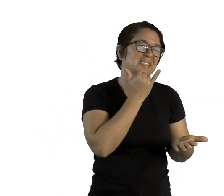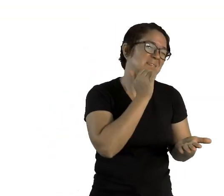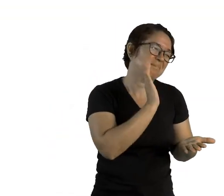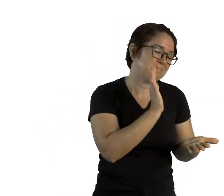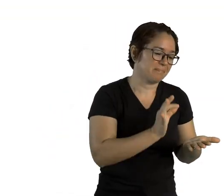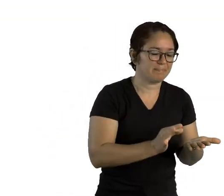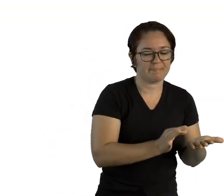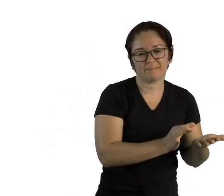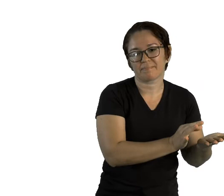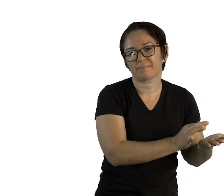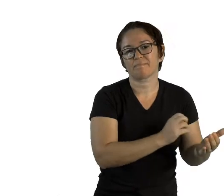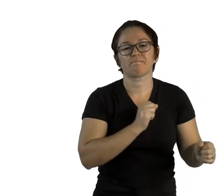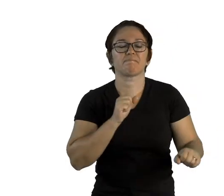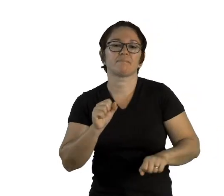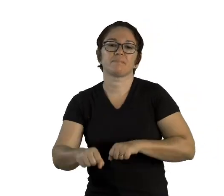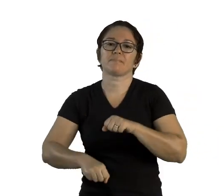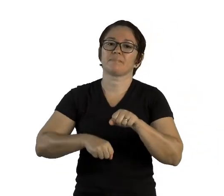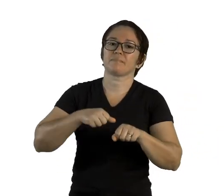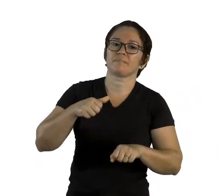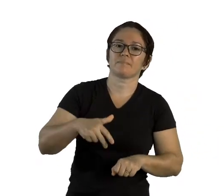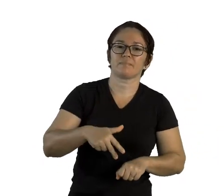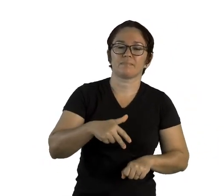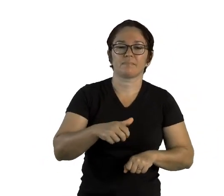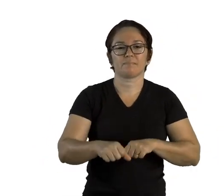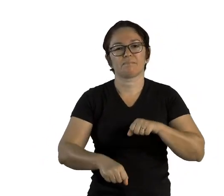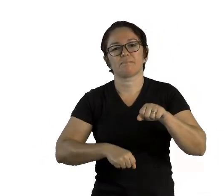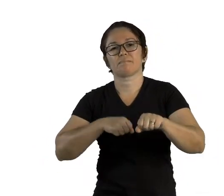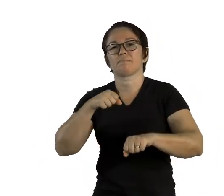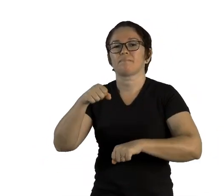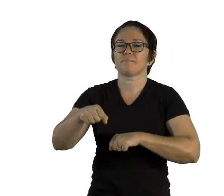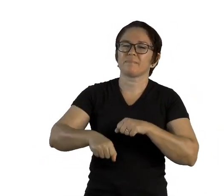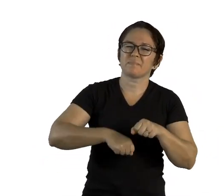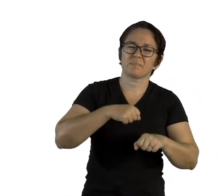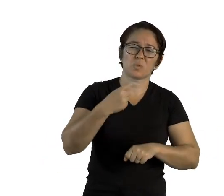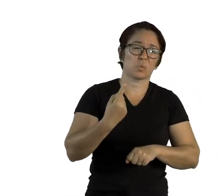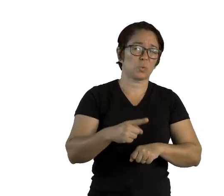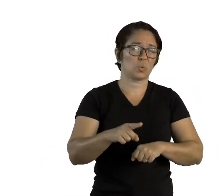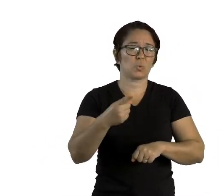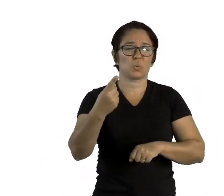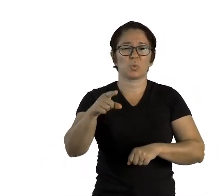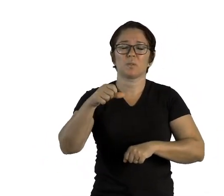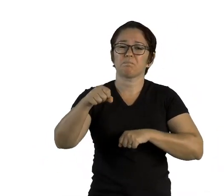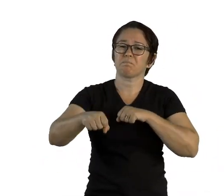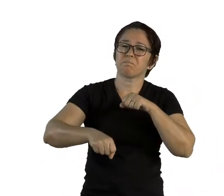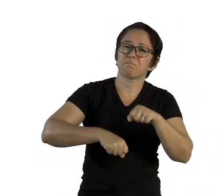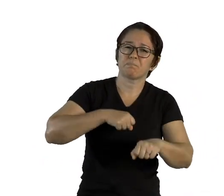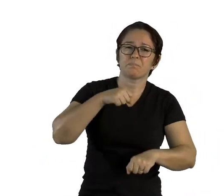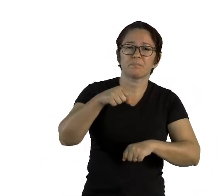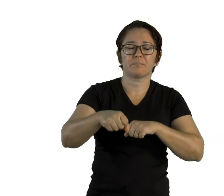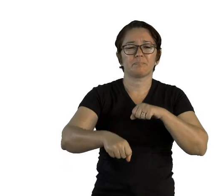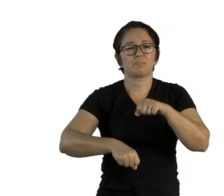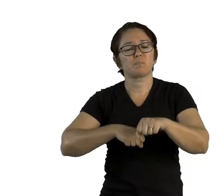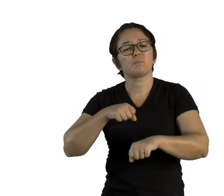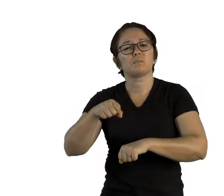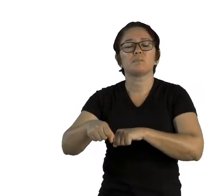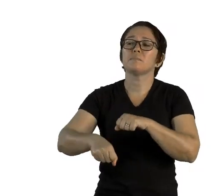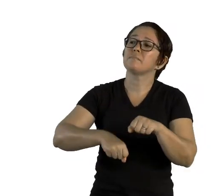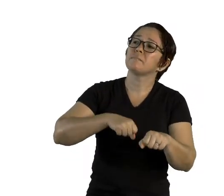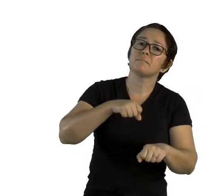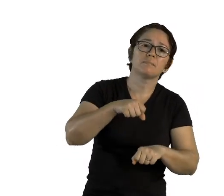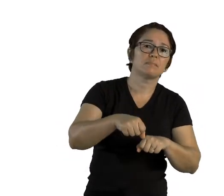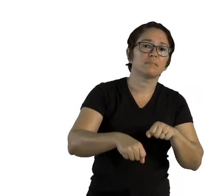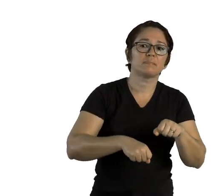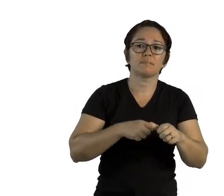Pedalou, pedalou o bom carteiro. Ele pedalou bastante até chegar a uma casa. Uma